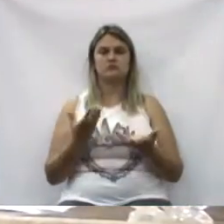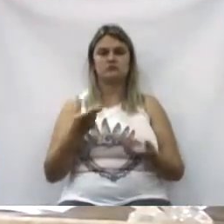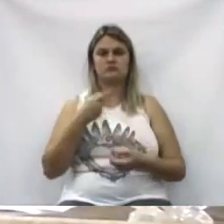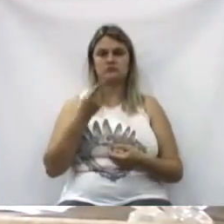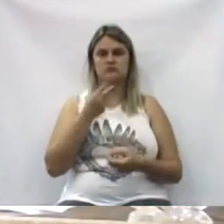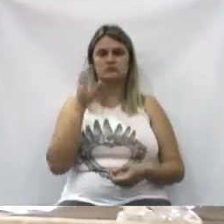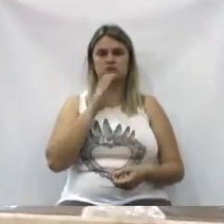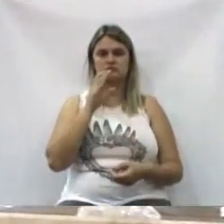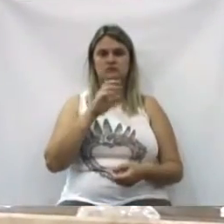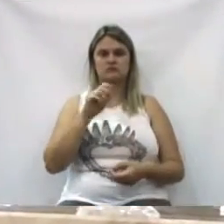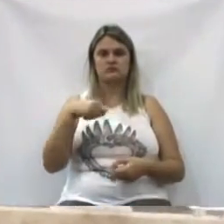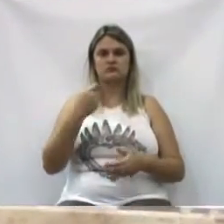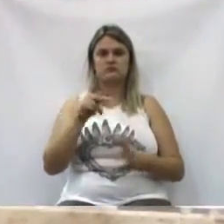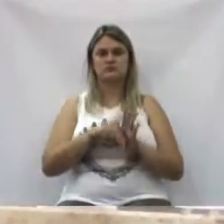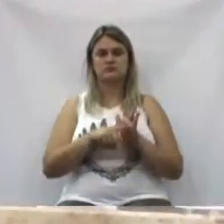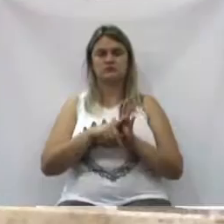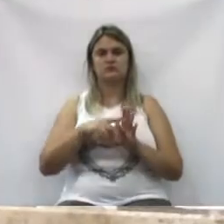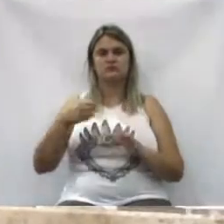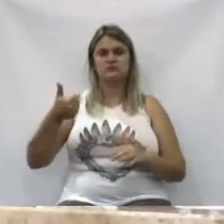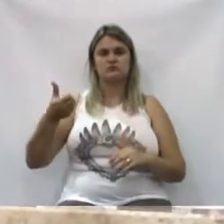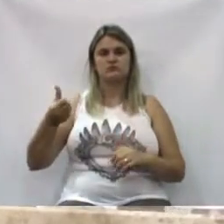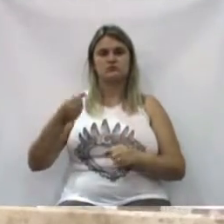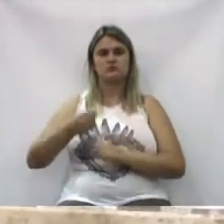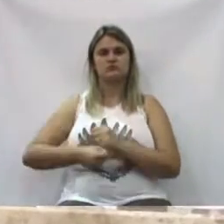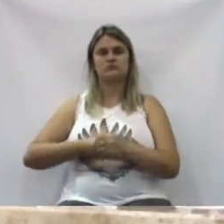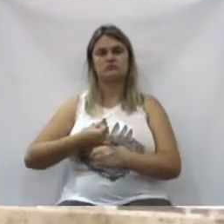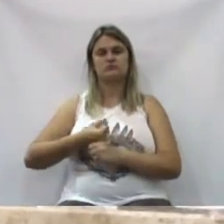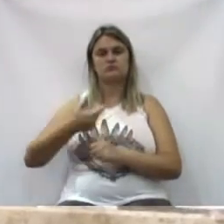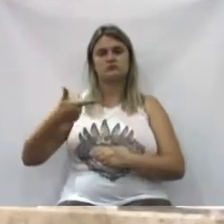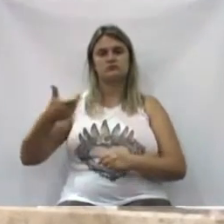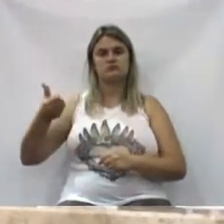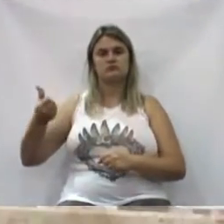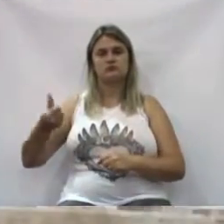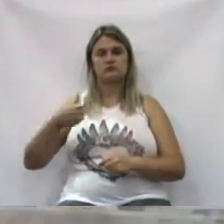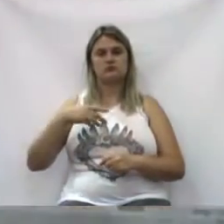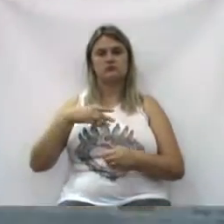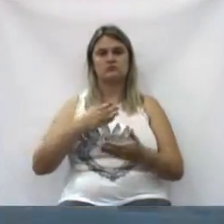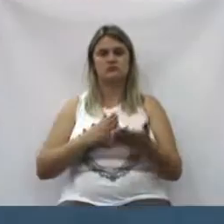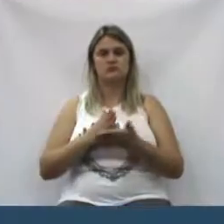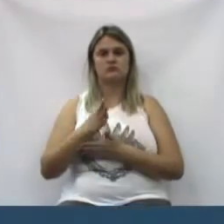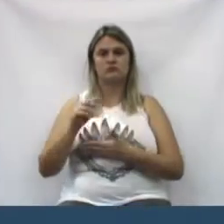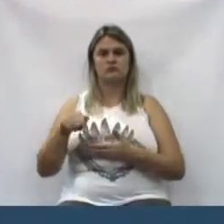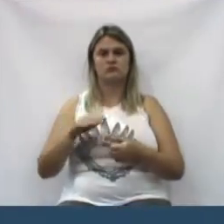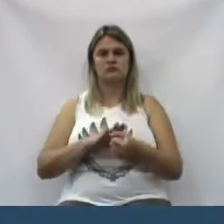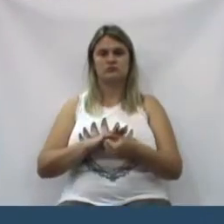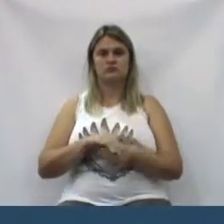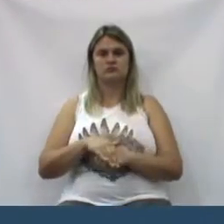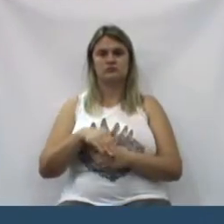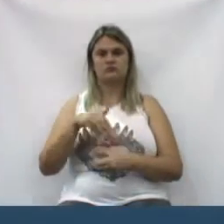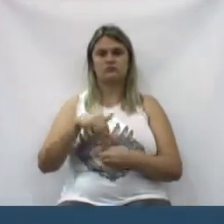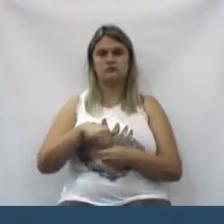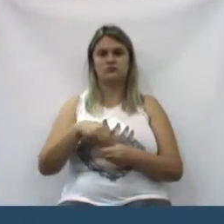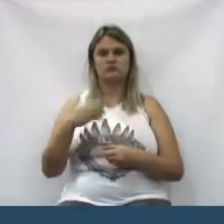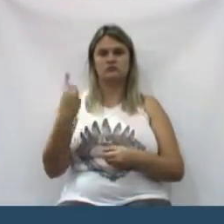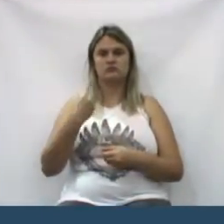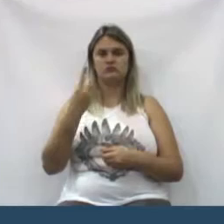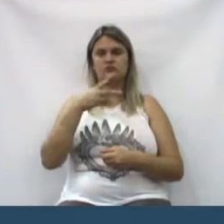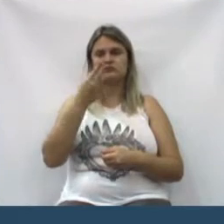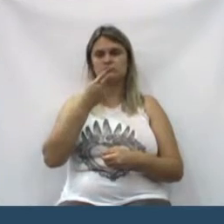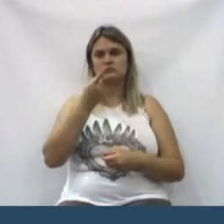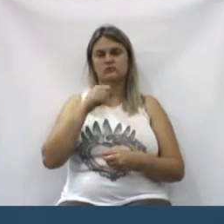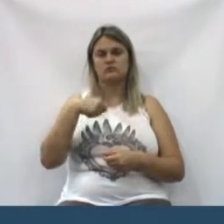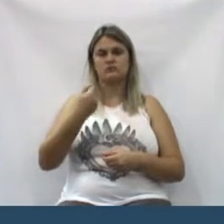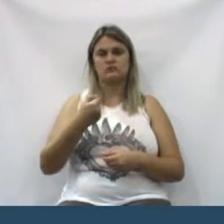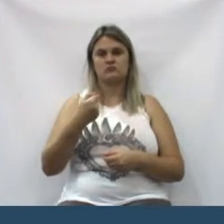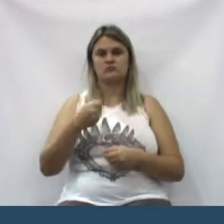rapidinho do projeto 16, 2016, que foi aprovado nessa noite, em votação única. Se trata